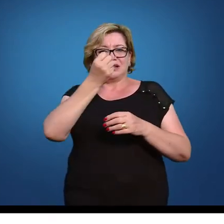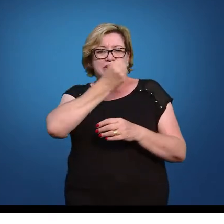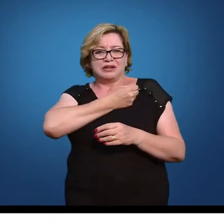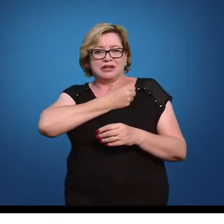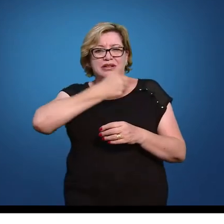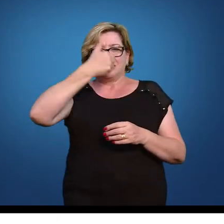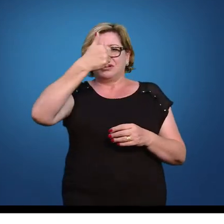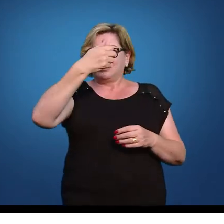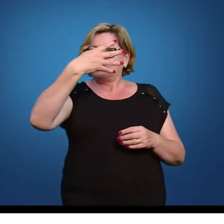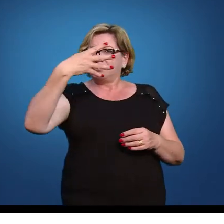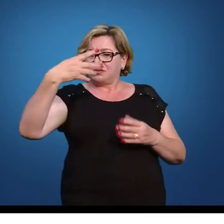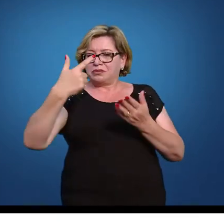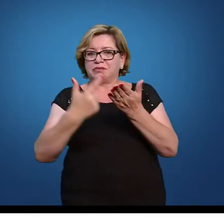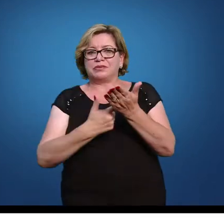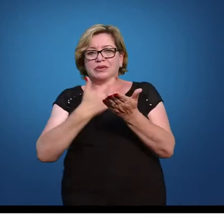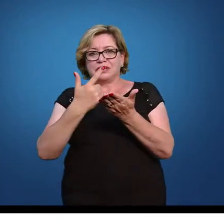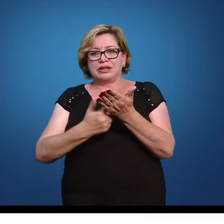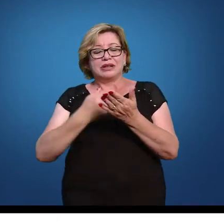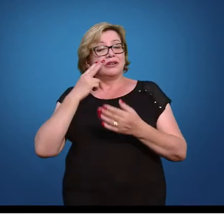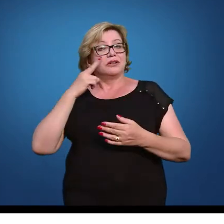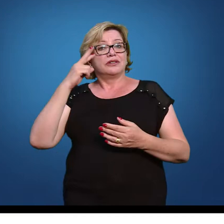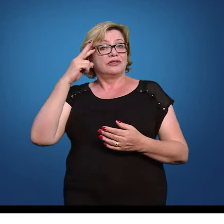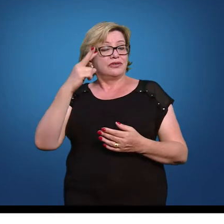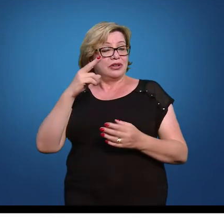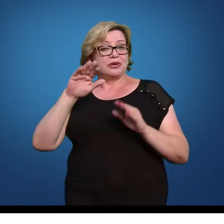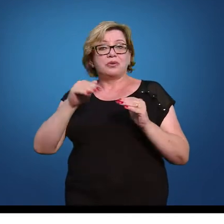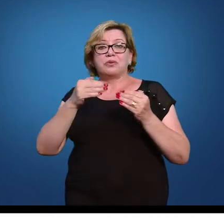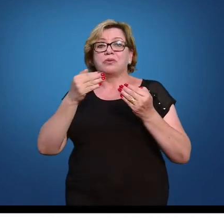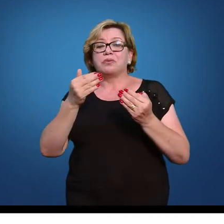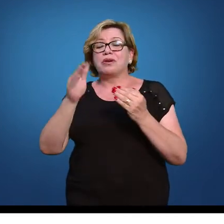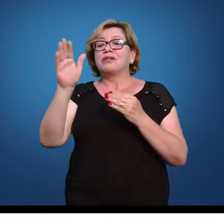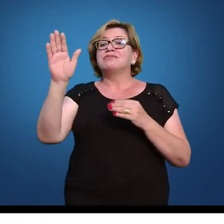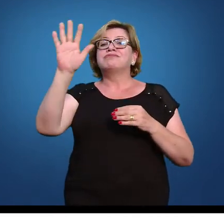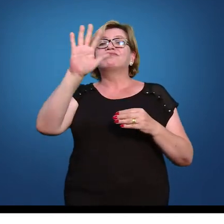144 do teu livro e vai verificar qual é a área